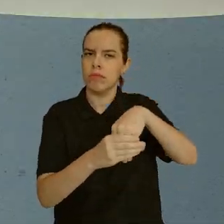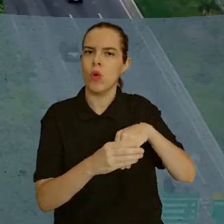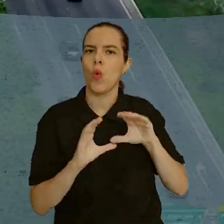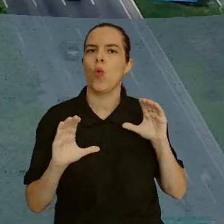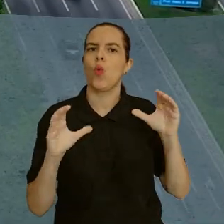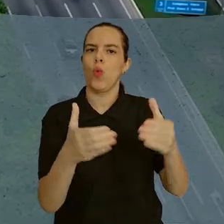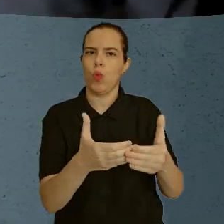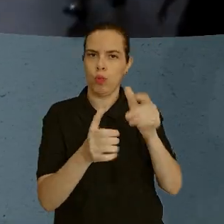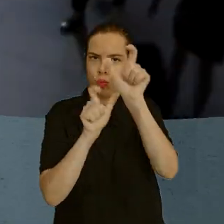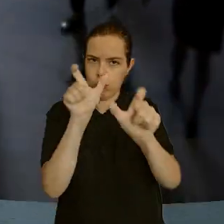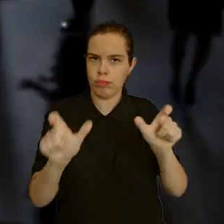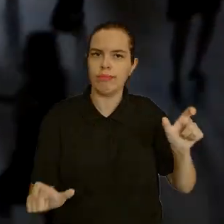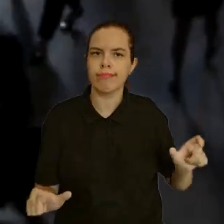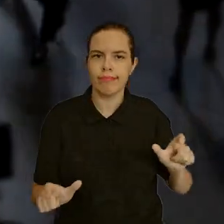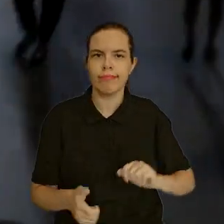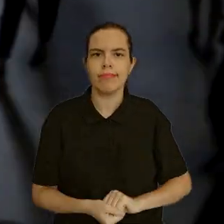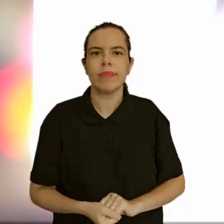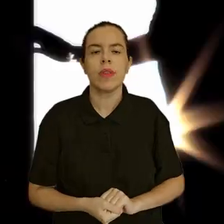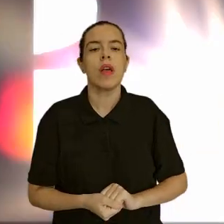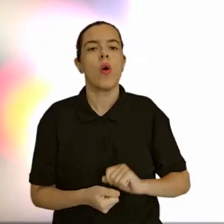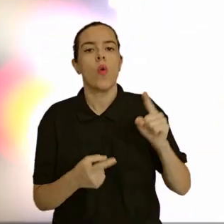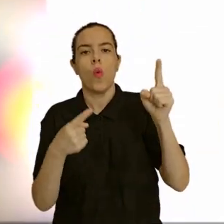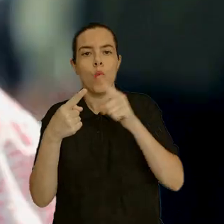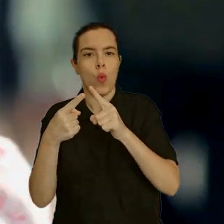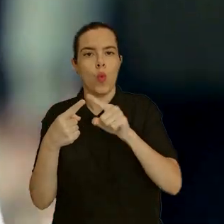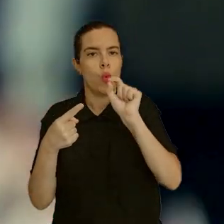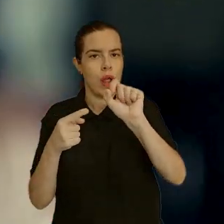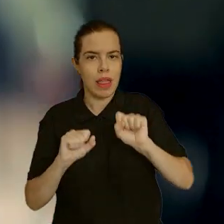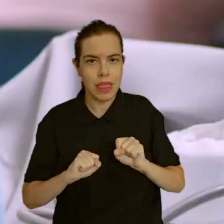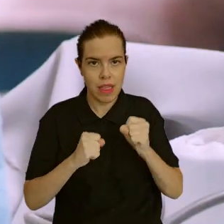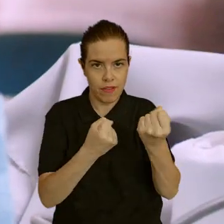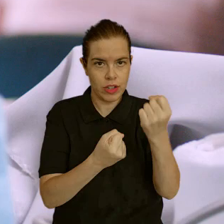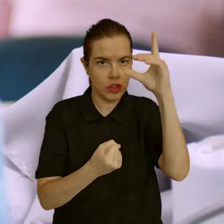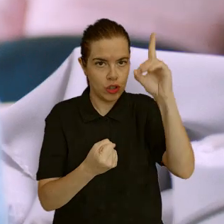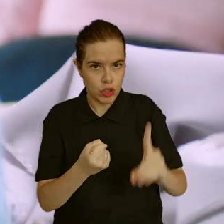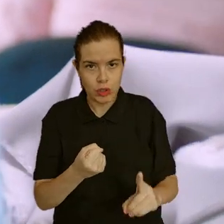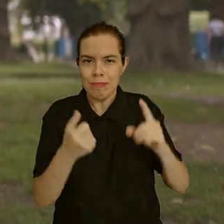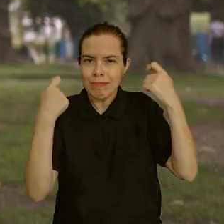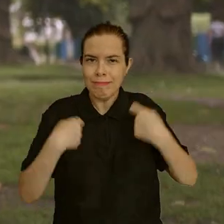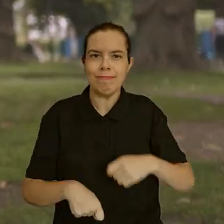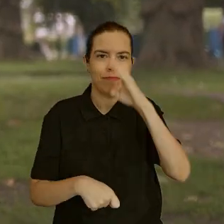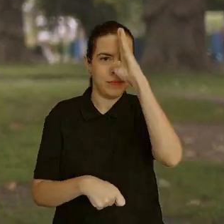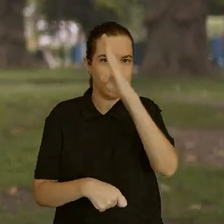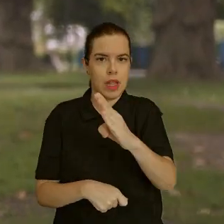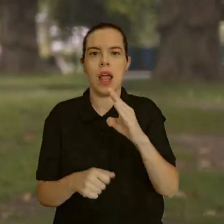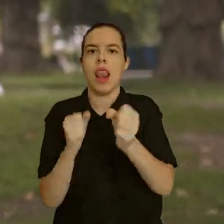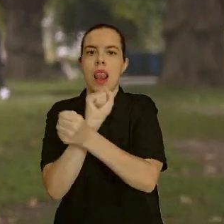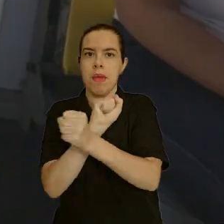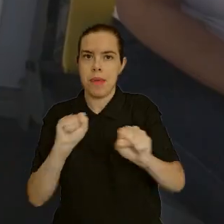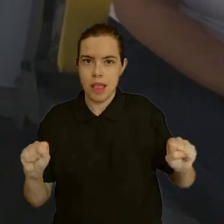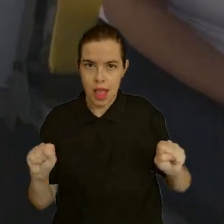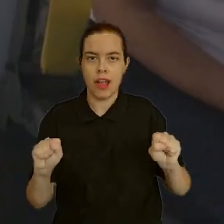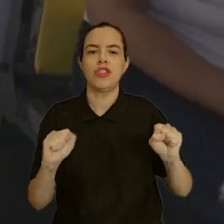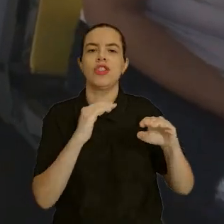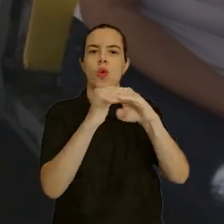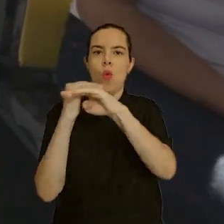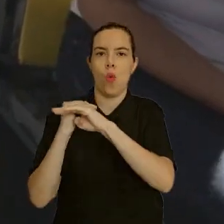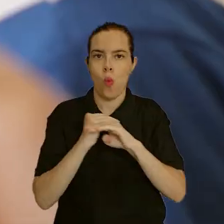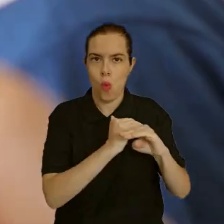para a coletividade. Uma delas é a defesa dos direitos fundamentais, liberdade,